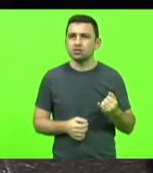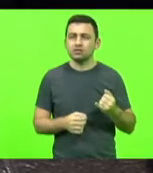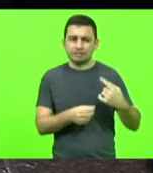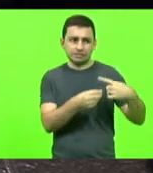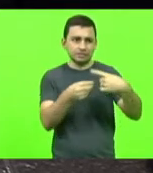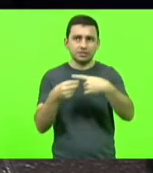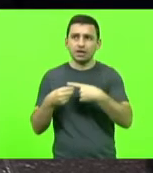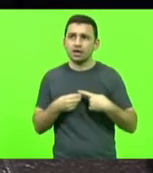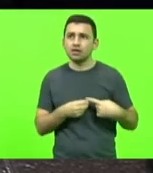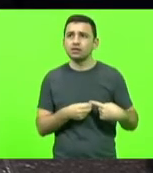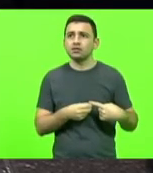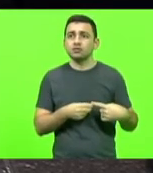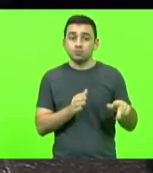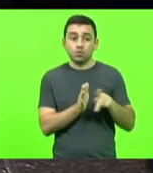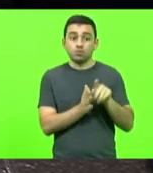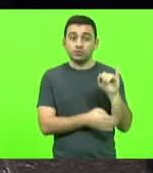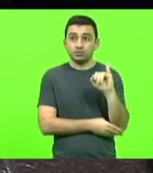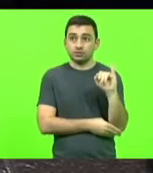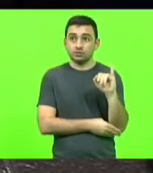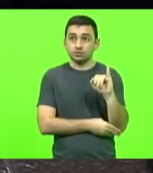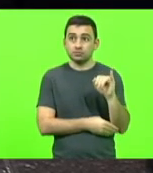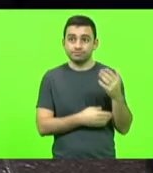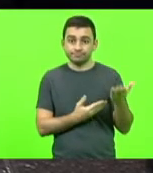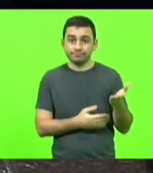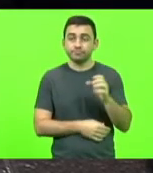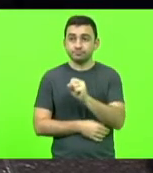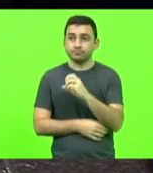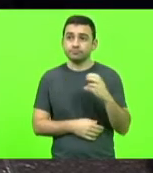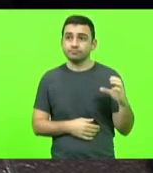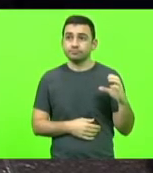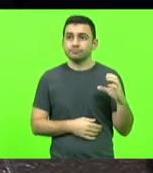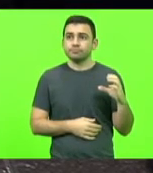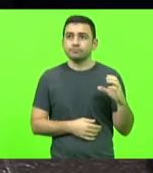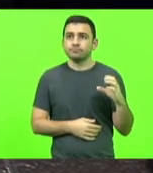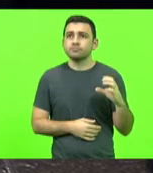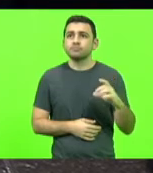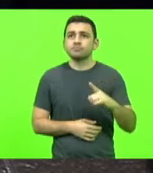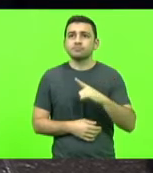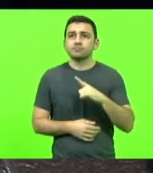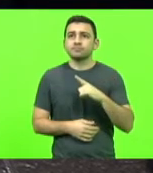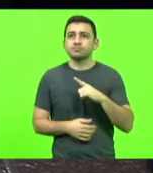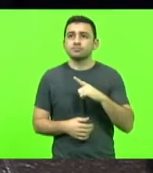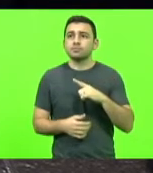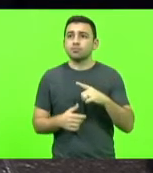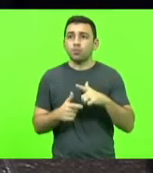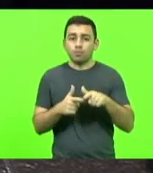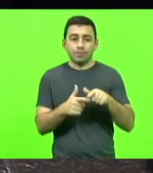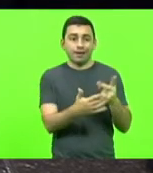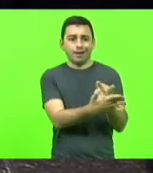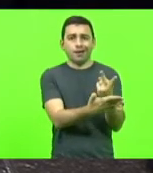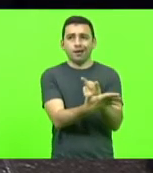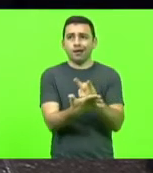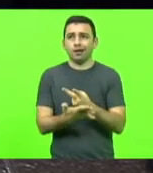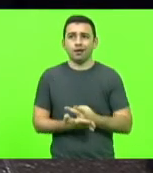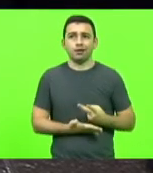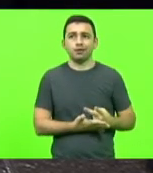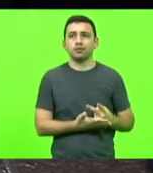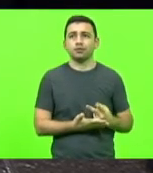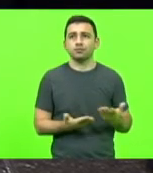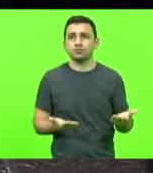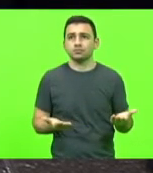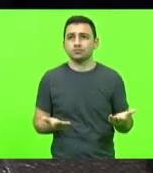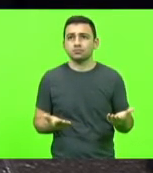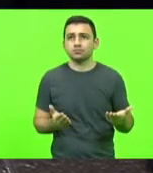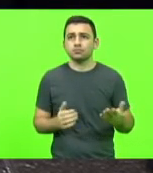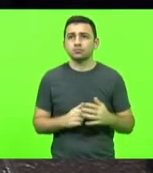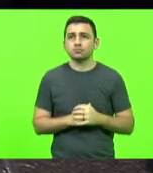do vale do Itajaí as cidades catarinenses se encontrasse em situação irregular e fundamentalmente